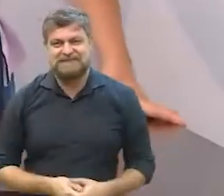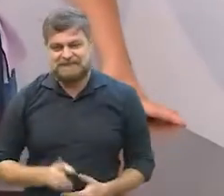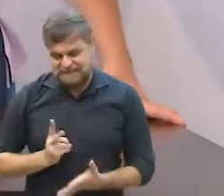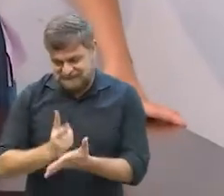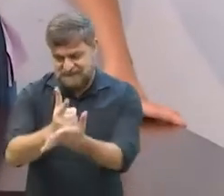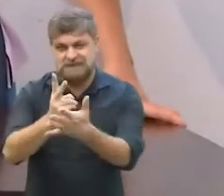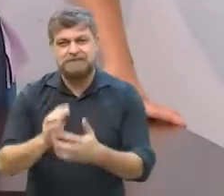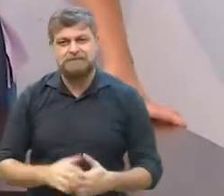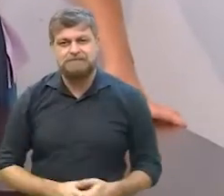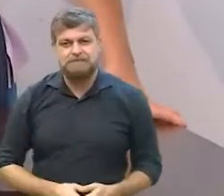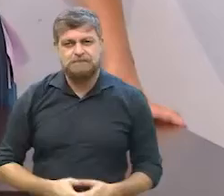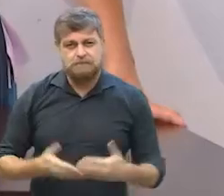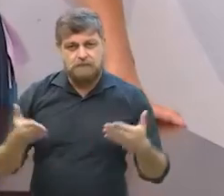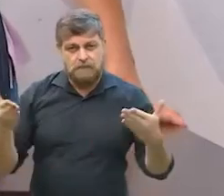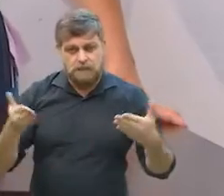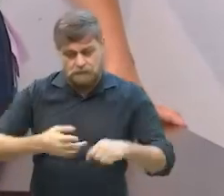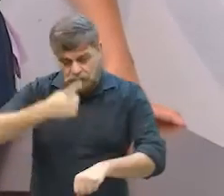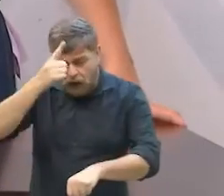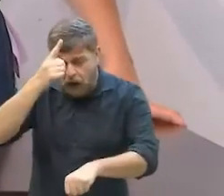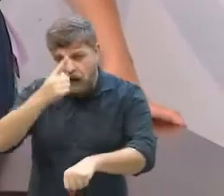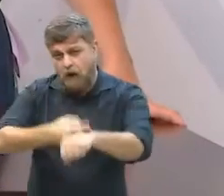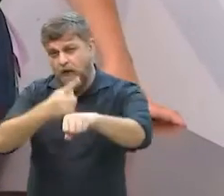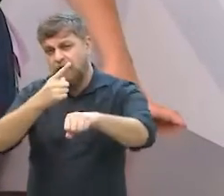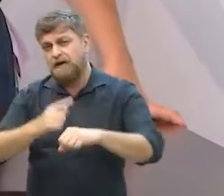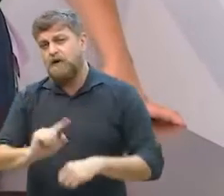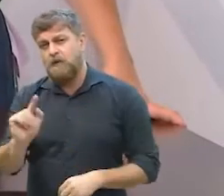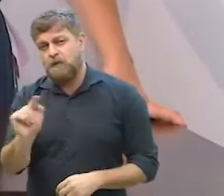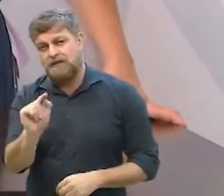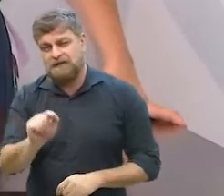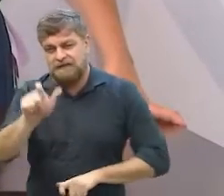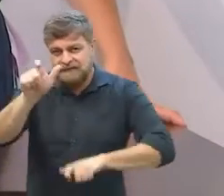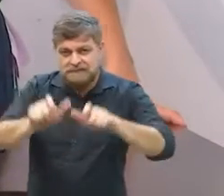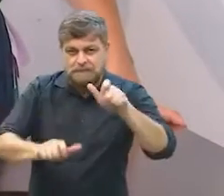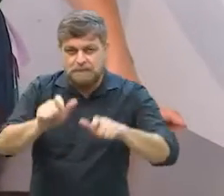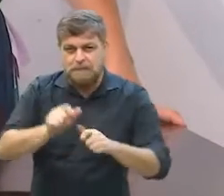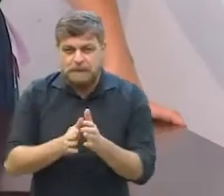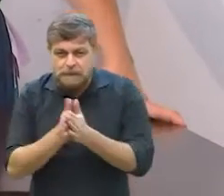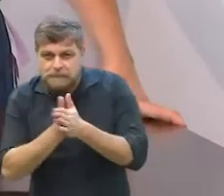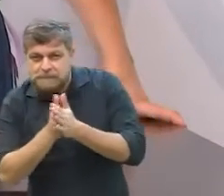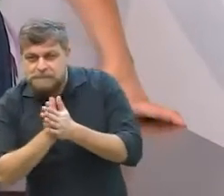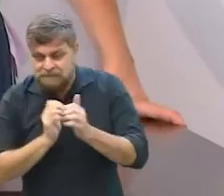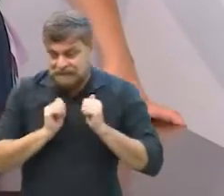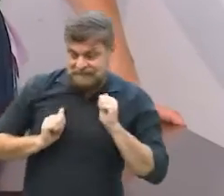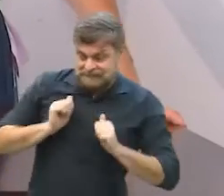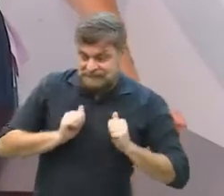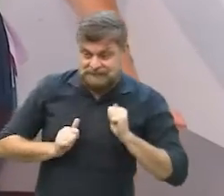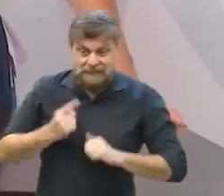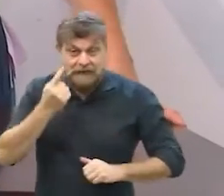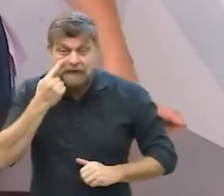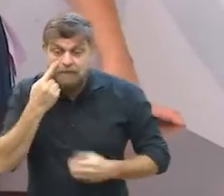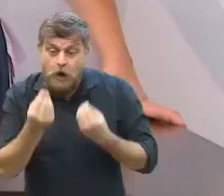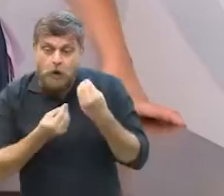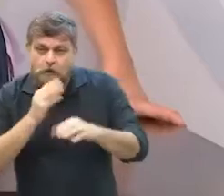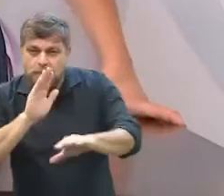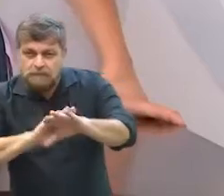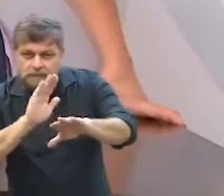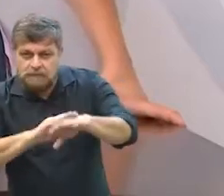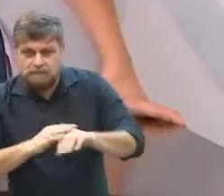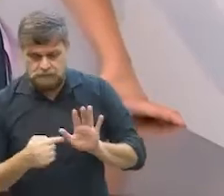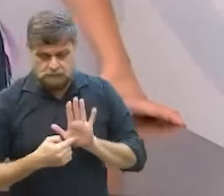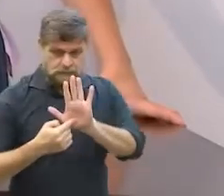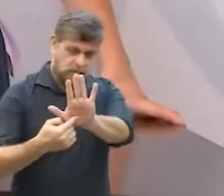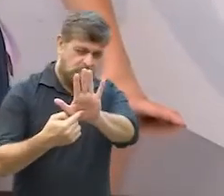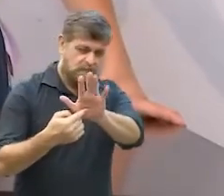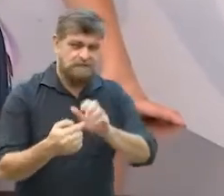né? já bom agora acho que chegou o momento né? o pessoal está ali aguardando quer ver como é que faz é vamos